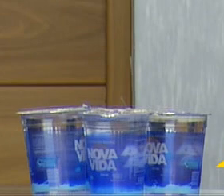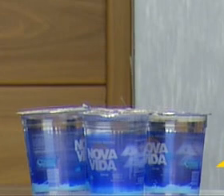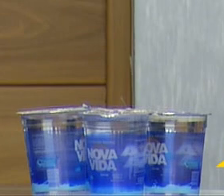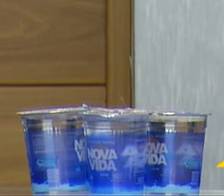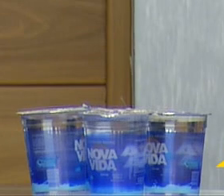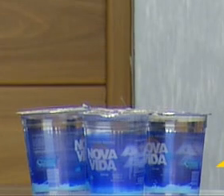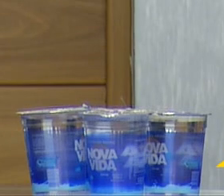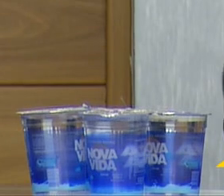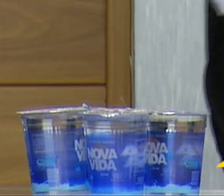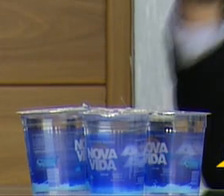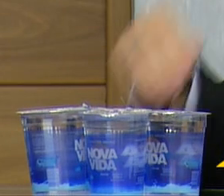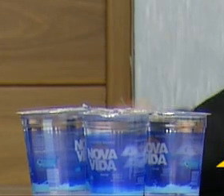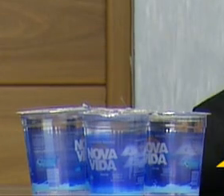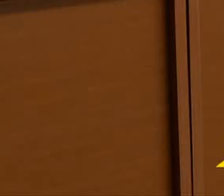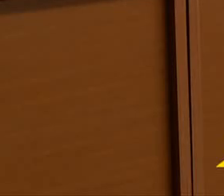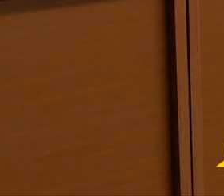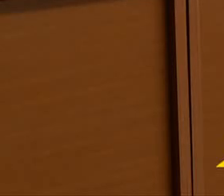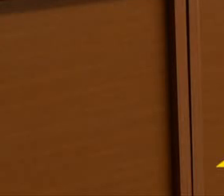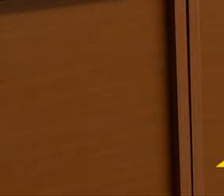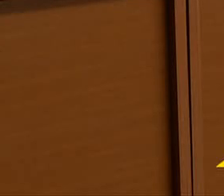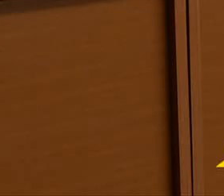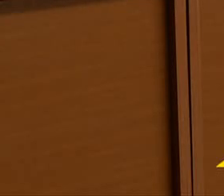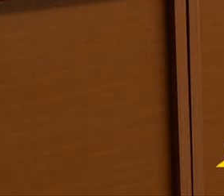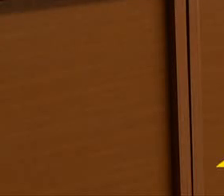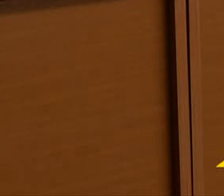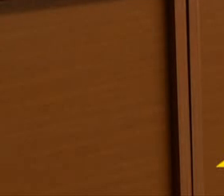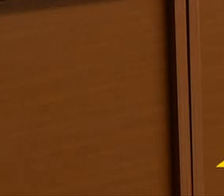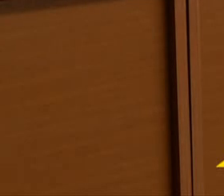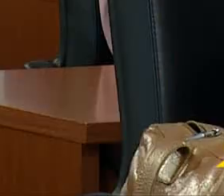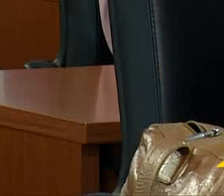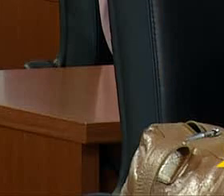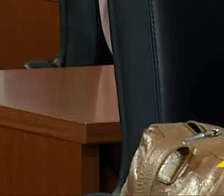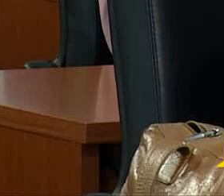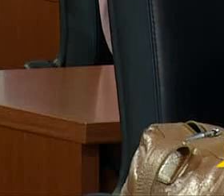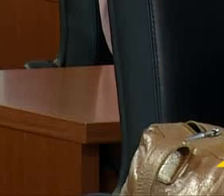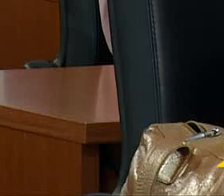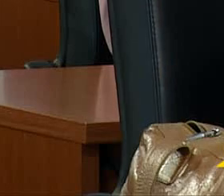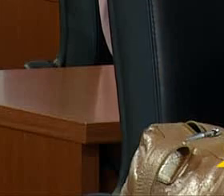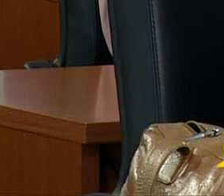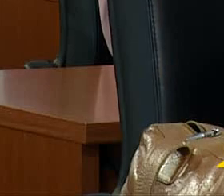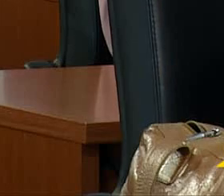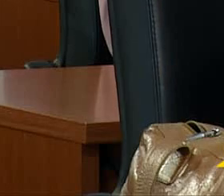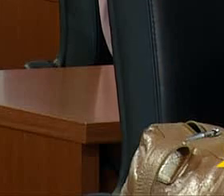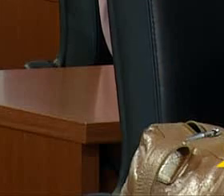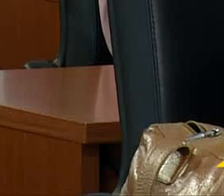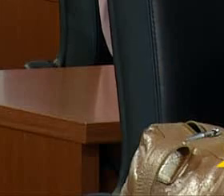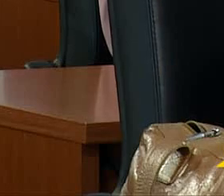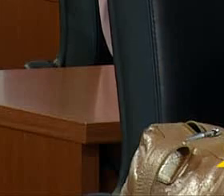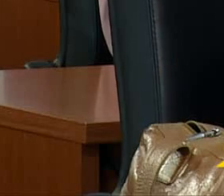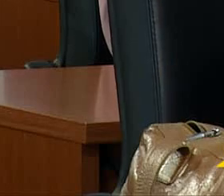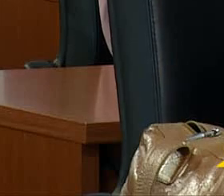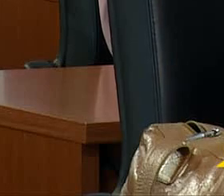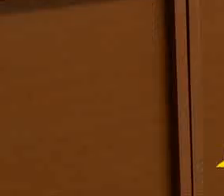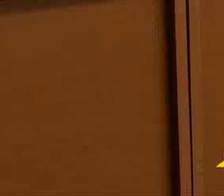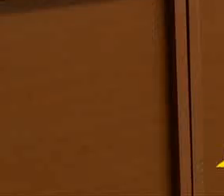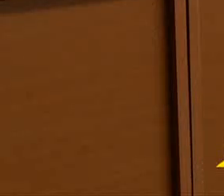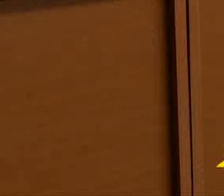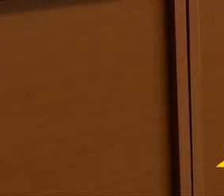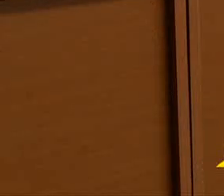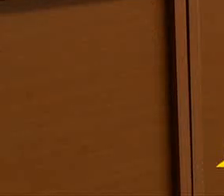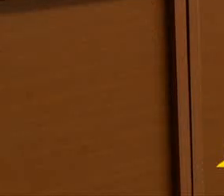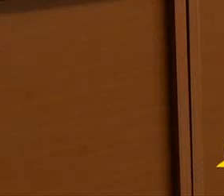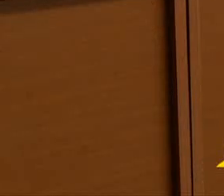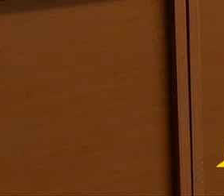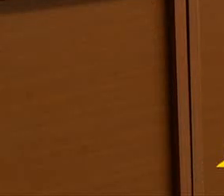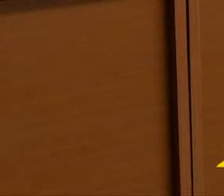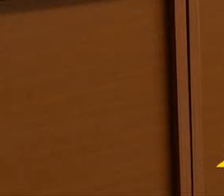para Cristiano Passos. Depois o senhor me volta, porque eu não tinha terminado os questionamentos ao secretário. Então, vereador Iara, bom dia,